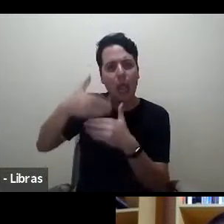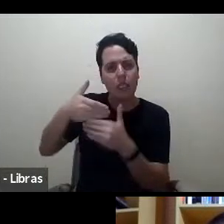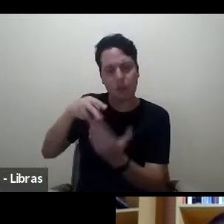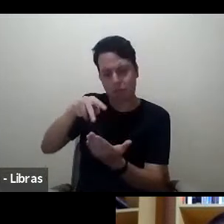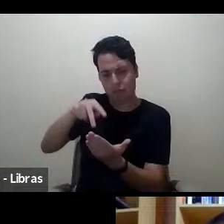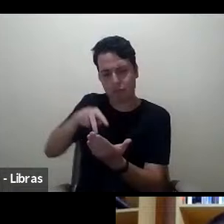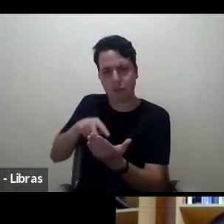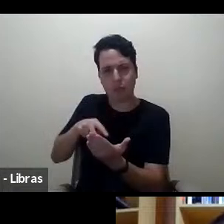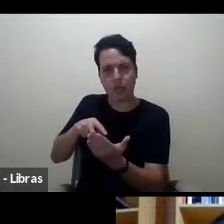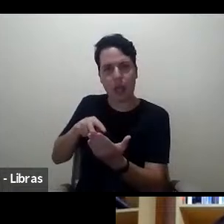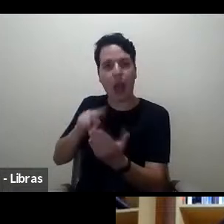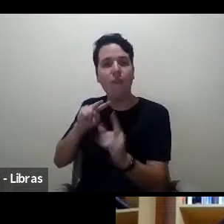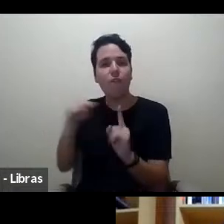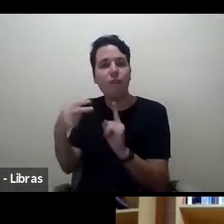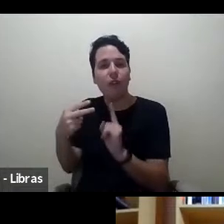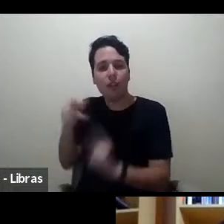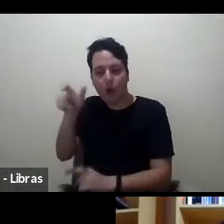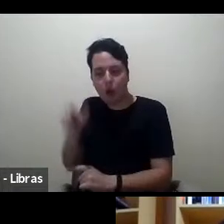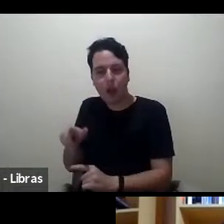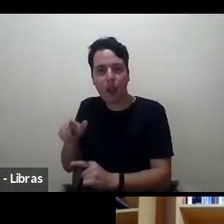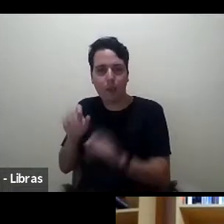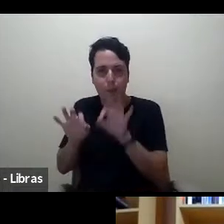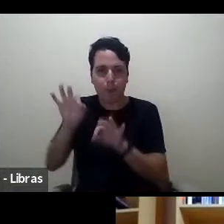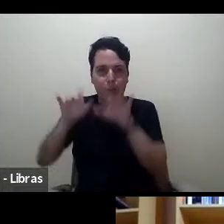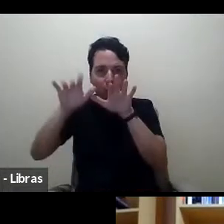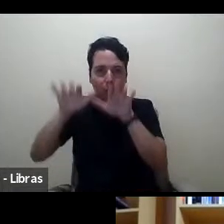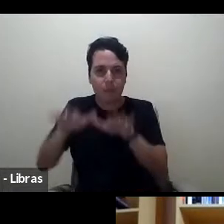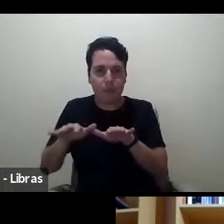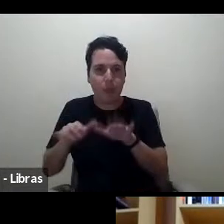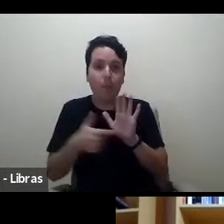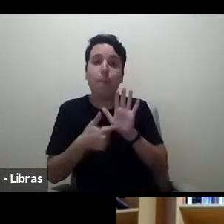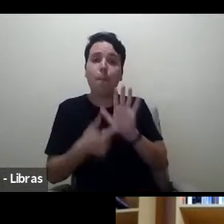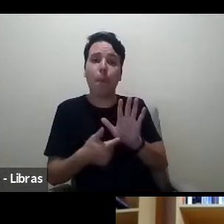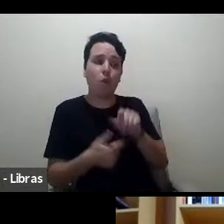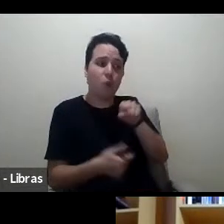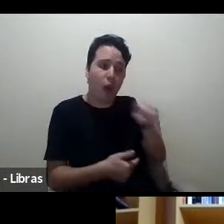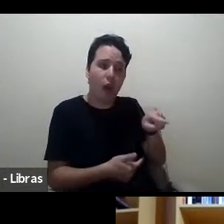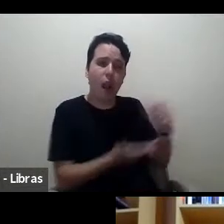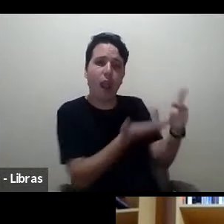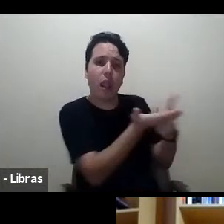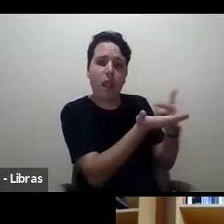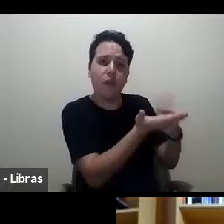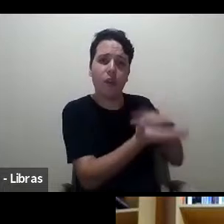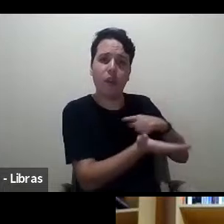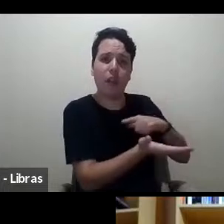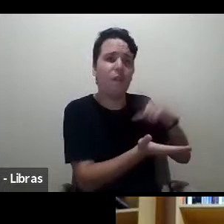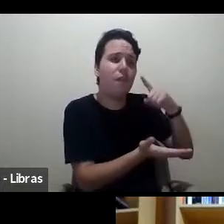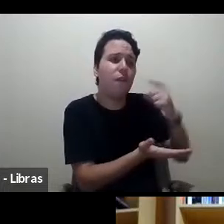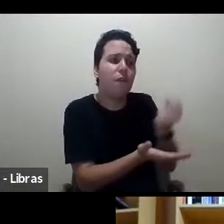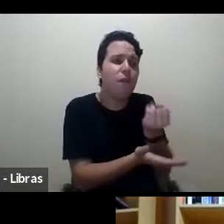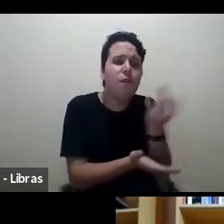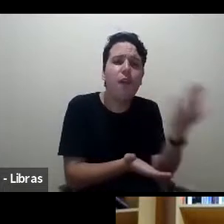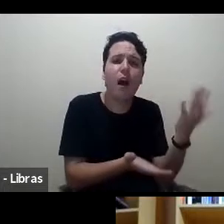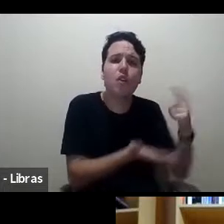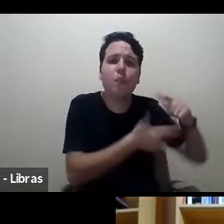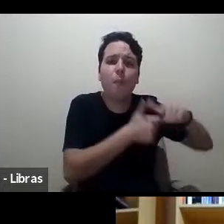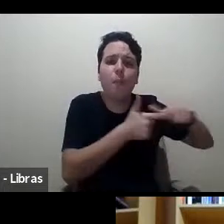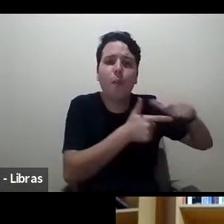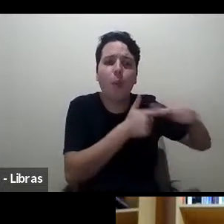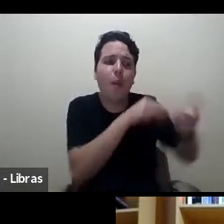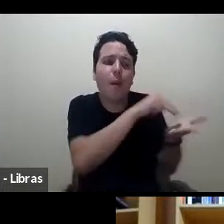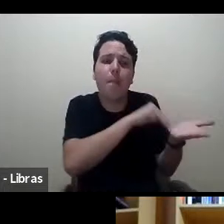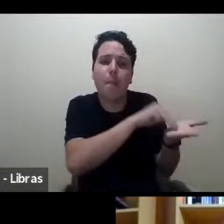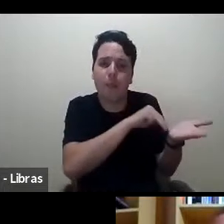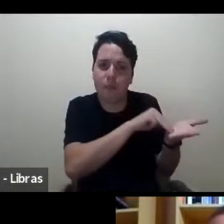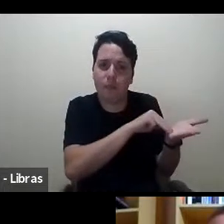vista do resenhador, tinham sérios equívocos do ponto de vista metodológico. Ora, o que eu quero dizer com isso?